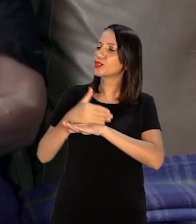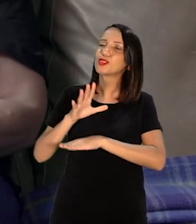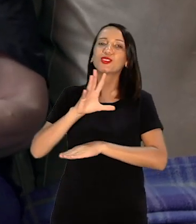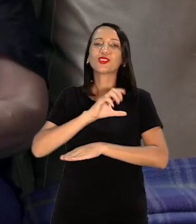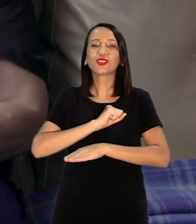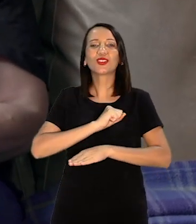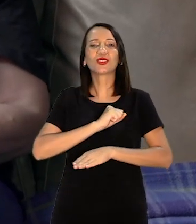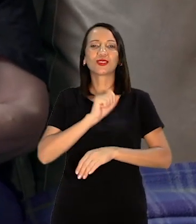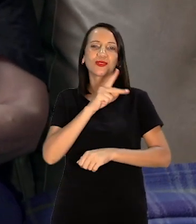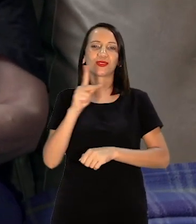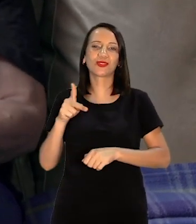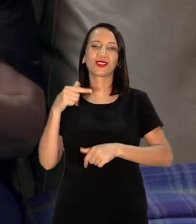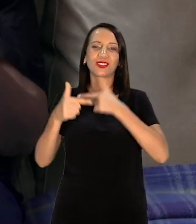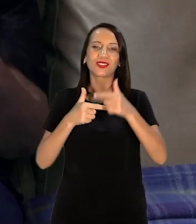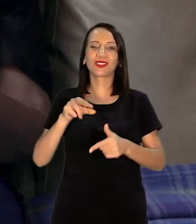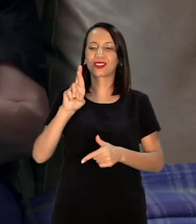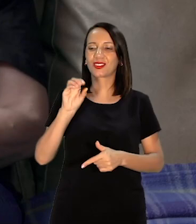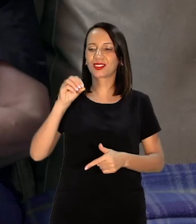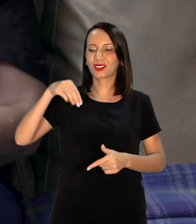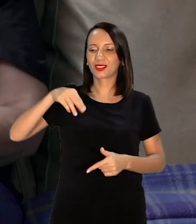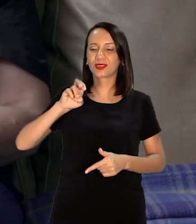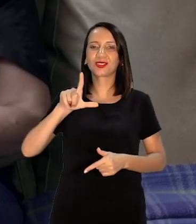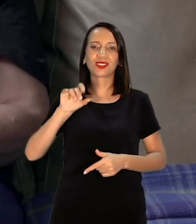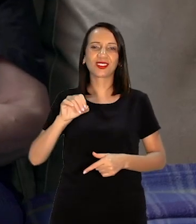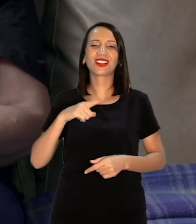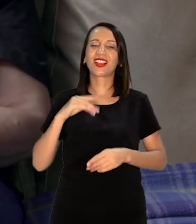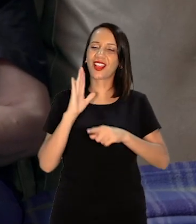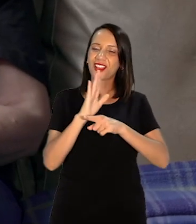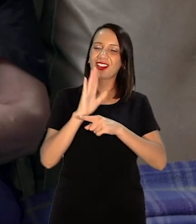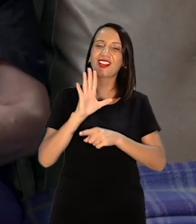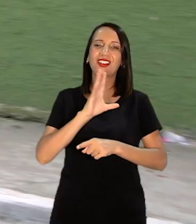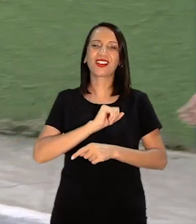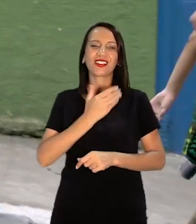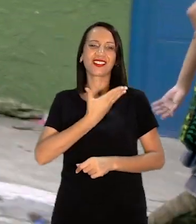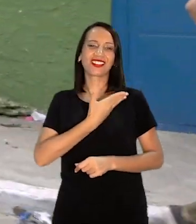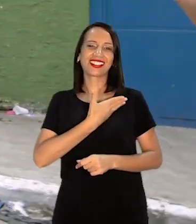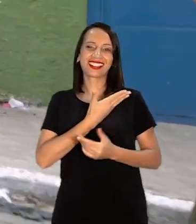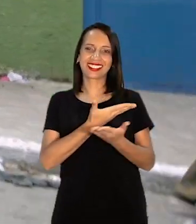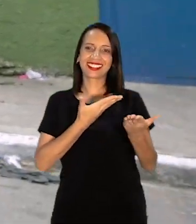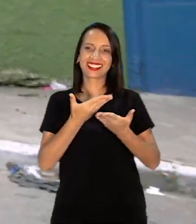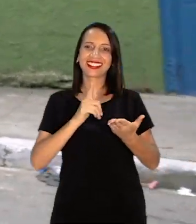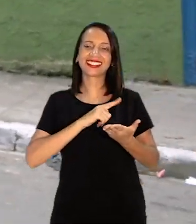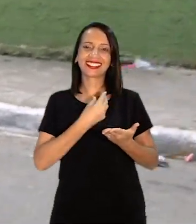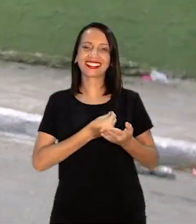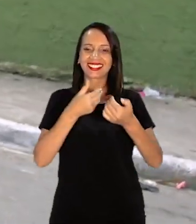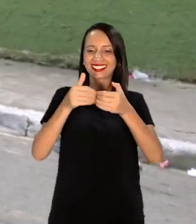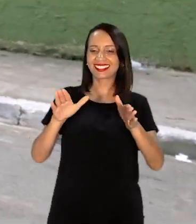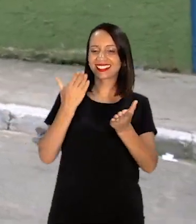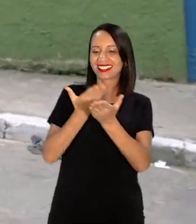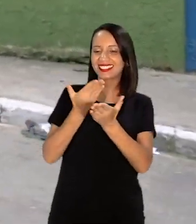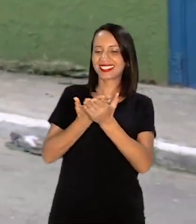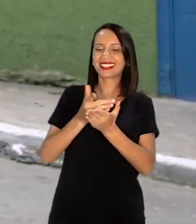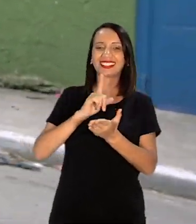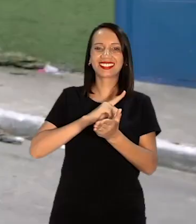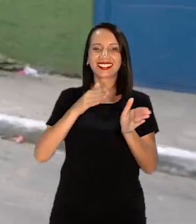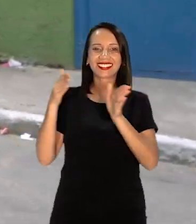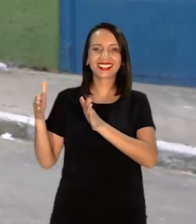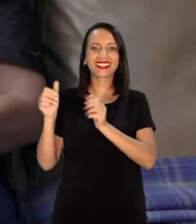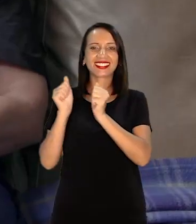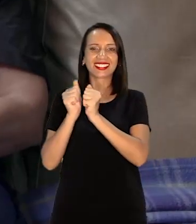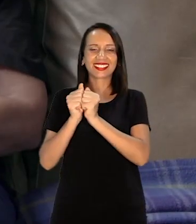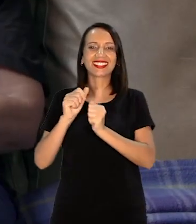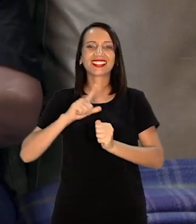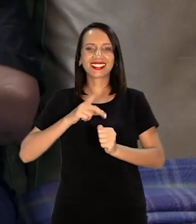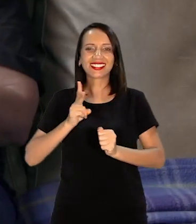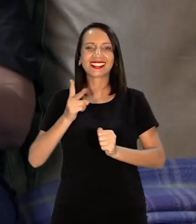professor Romulo Eu ajudo ele Eu gosto dele É meu amigo Agora eu vou abrir a escola Que vai ter o simulado Jovens a caminho do